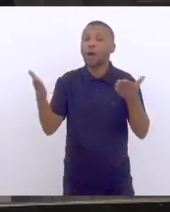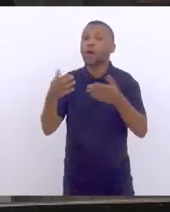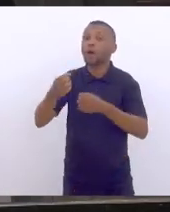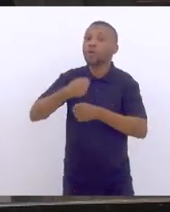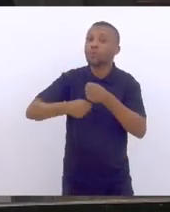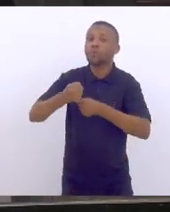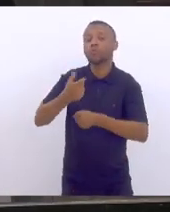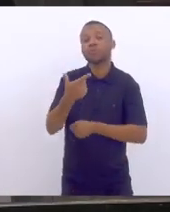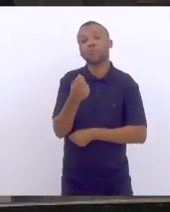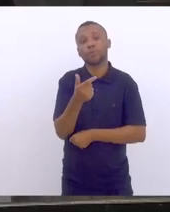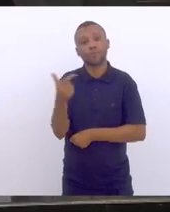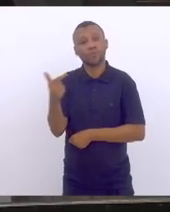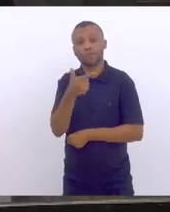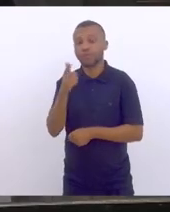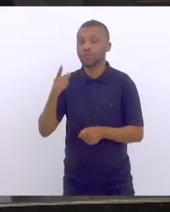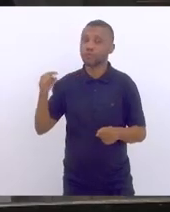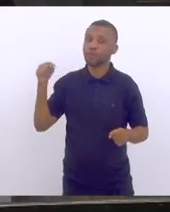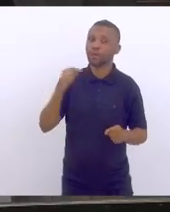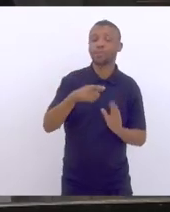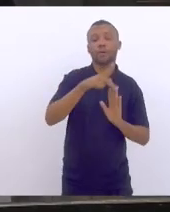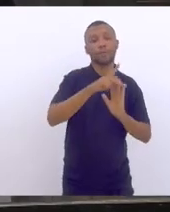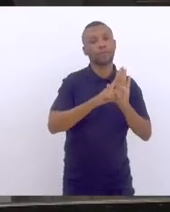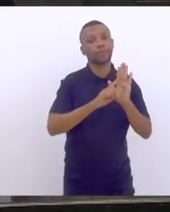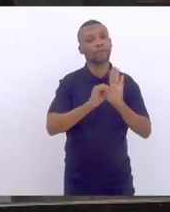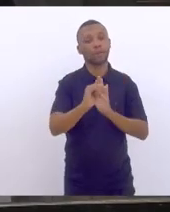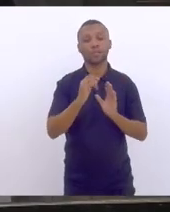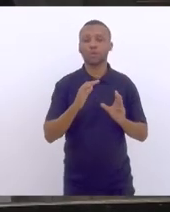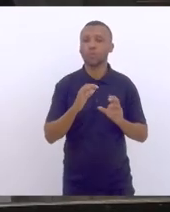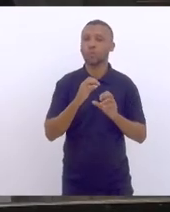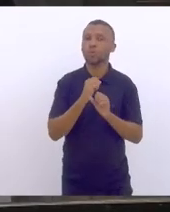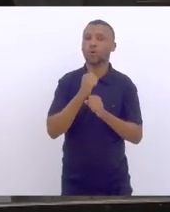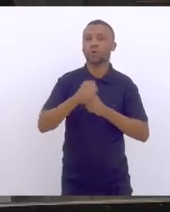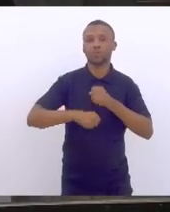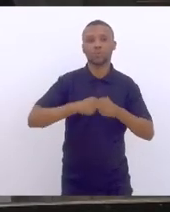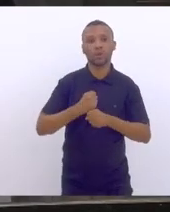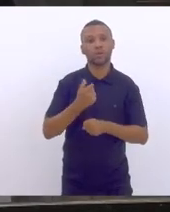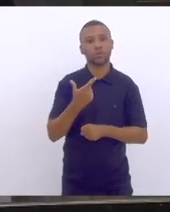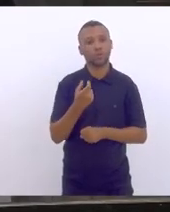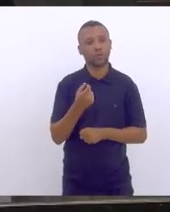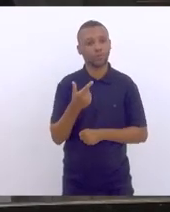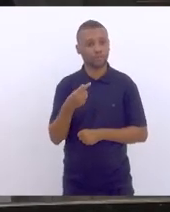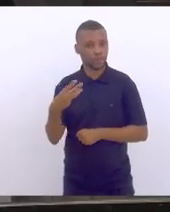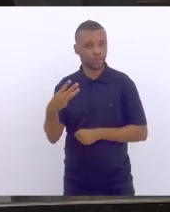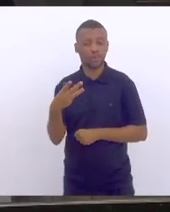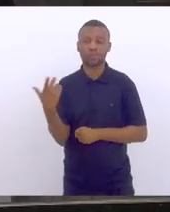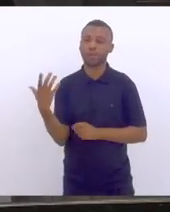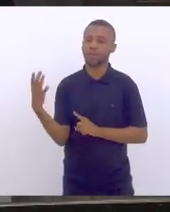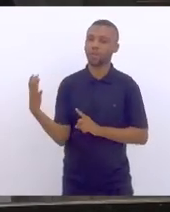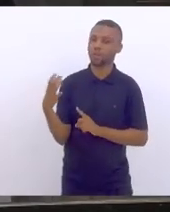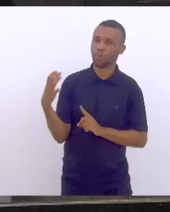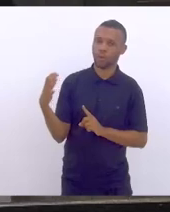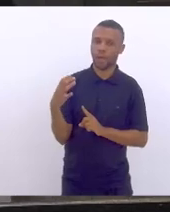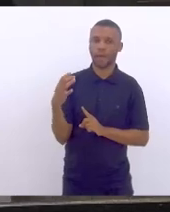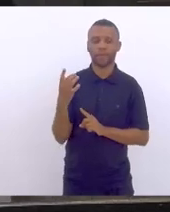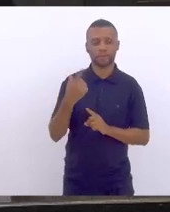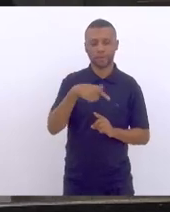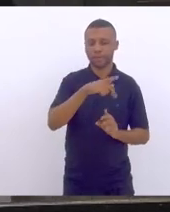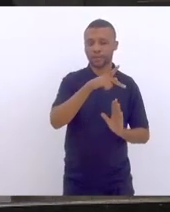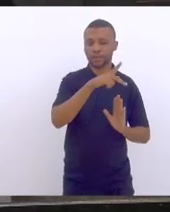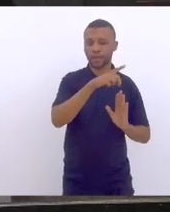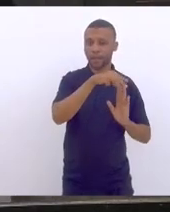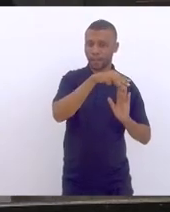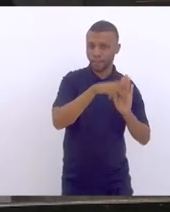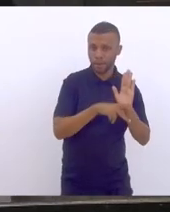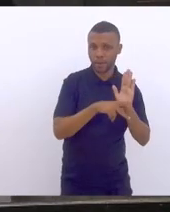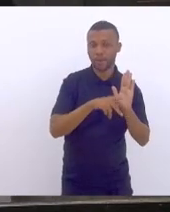para o projeto de lei orçamentária anual de 2023, o impacto desta MP é de outros